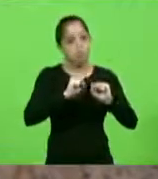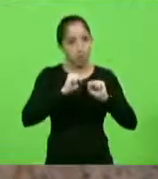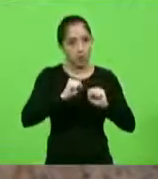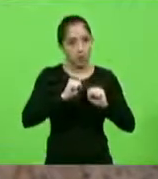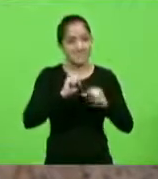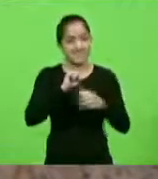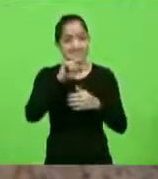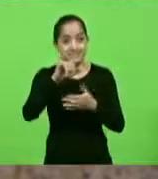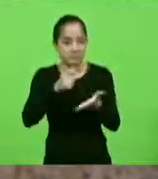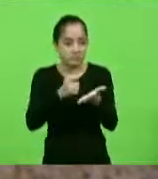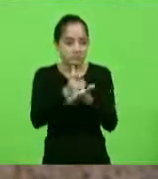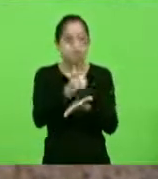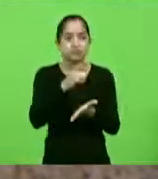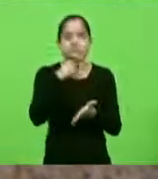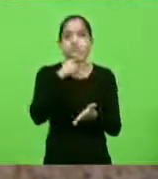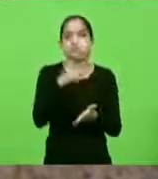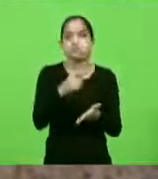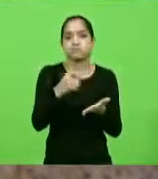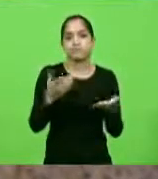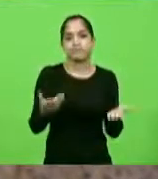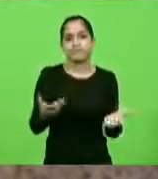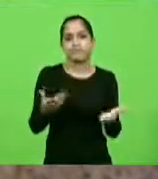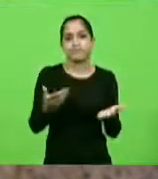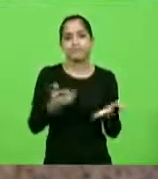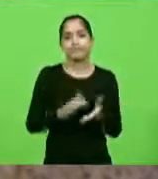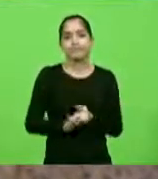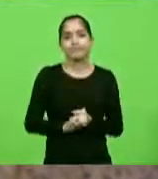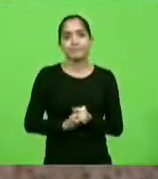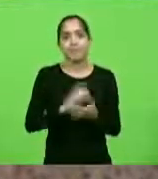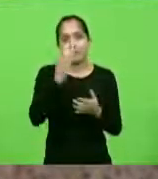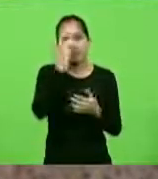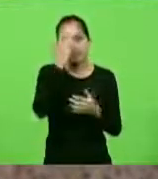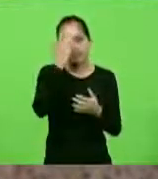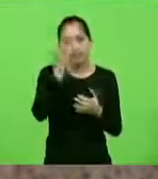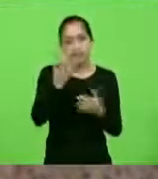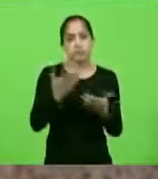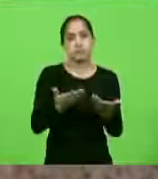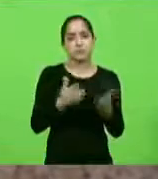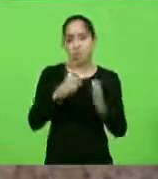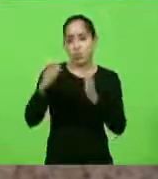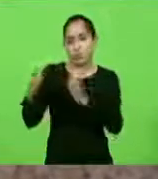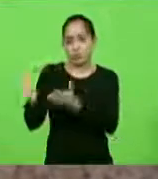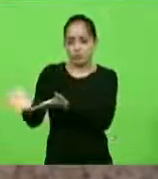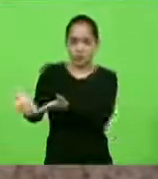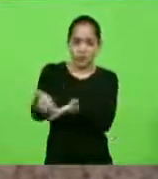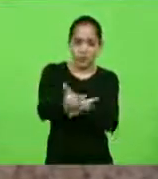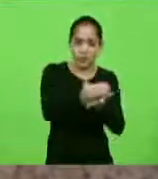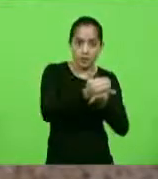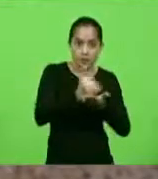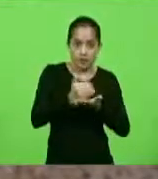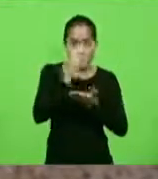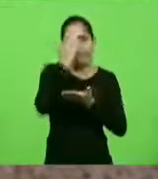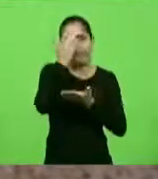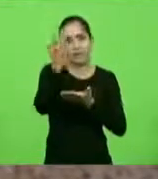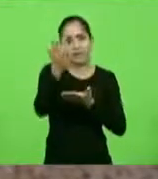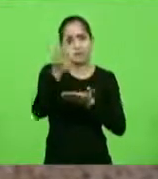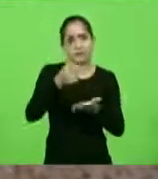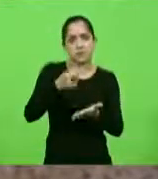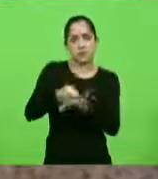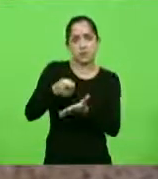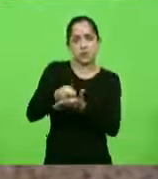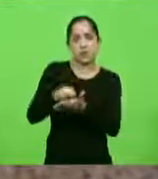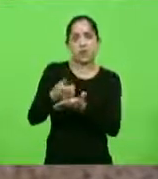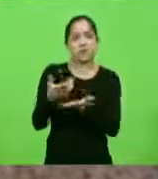compromissos tributários. Como é fácil estar do lado de lá, do lado que tributa, como é fácil estar do lado que cobra